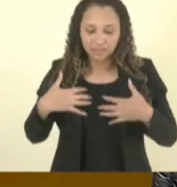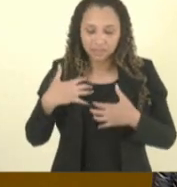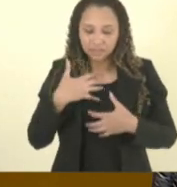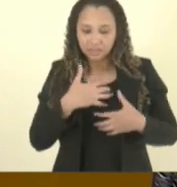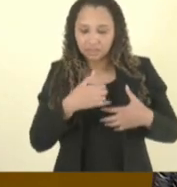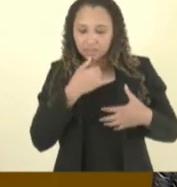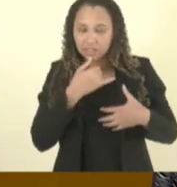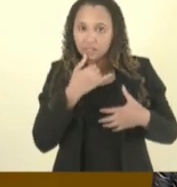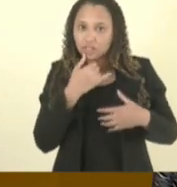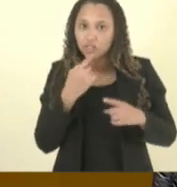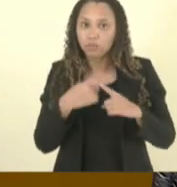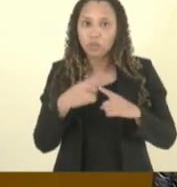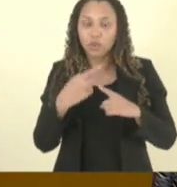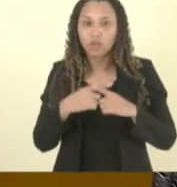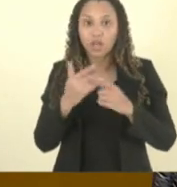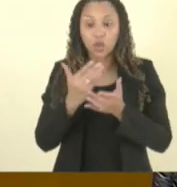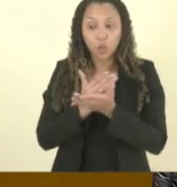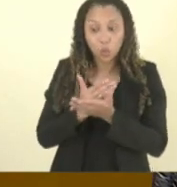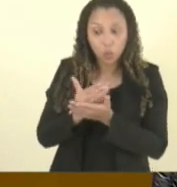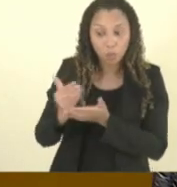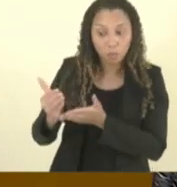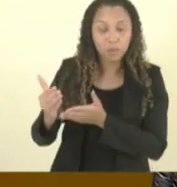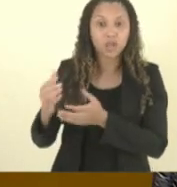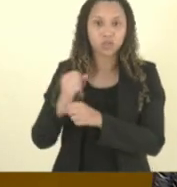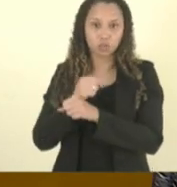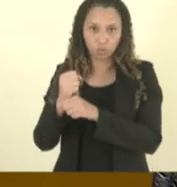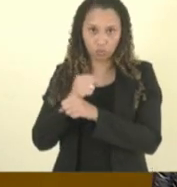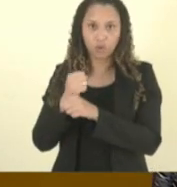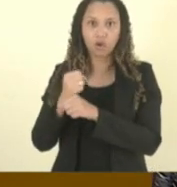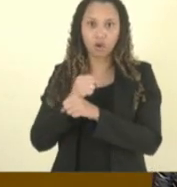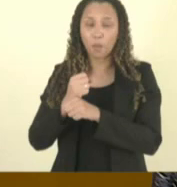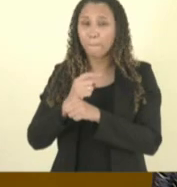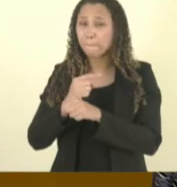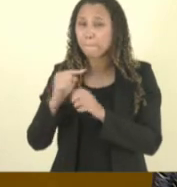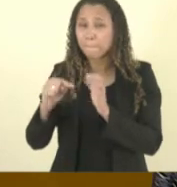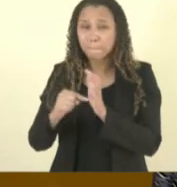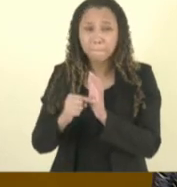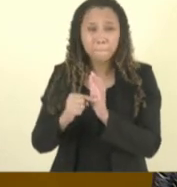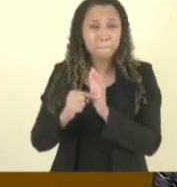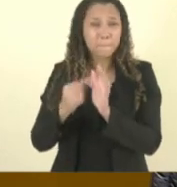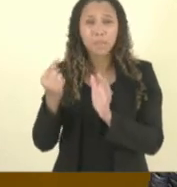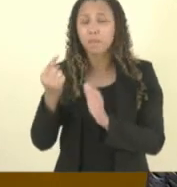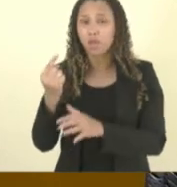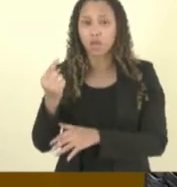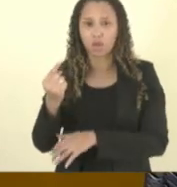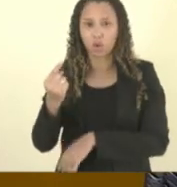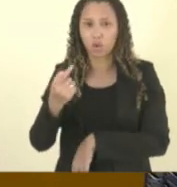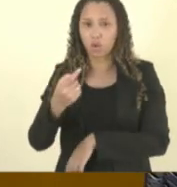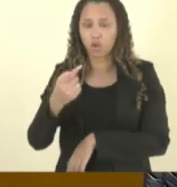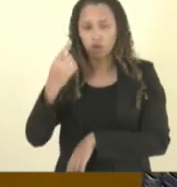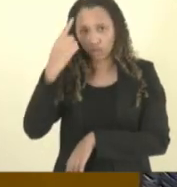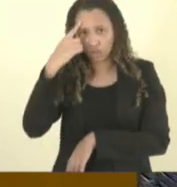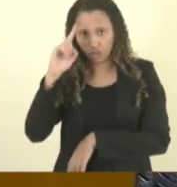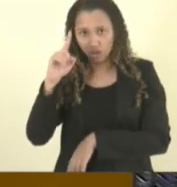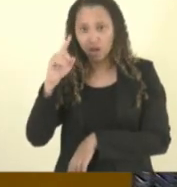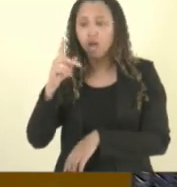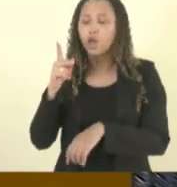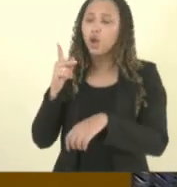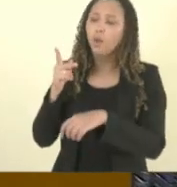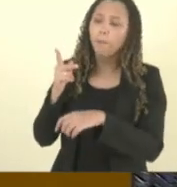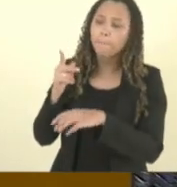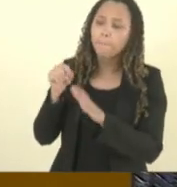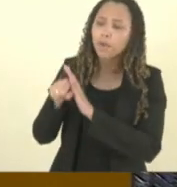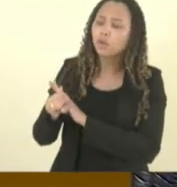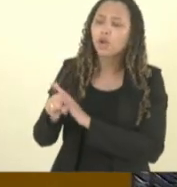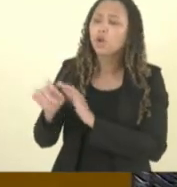porque desde o início do ano desde o primeiro dia de aula estou perguntando sobre o estagiário do meu filho